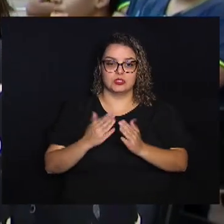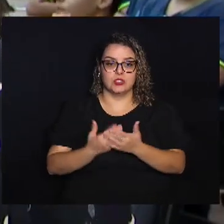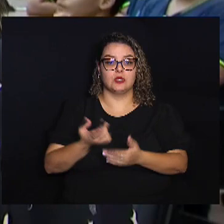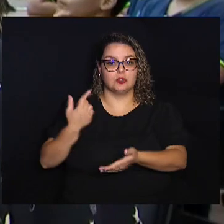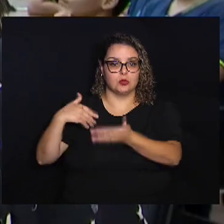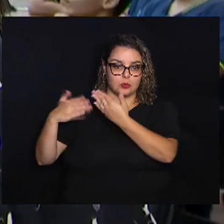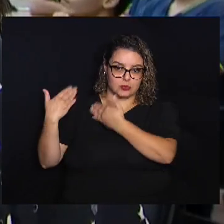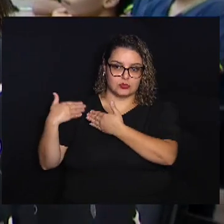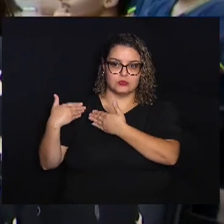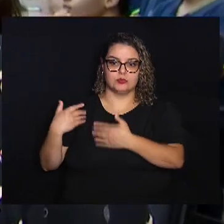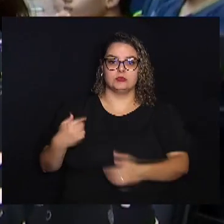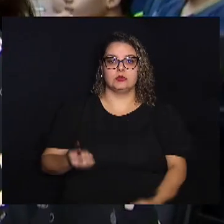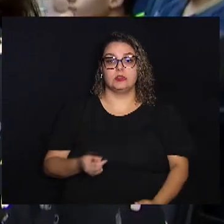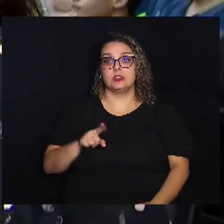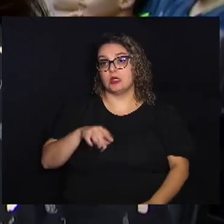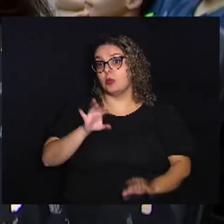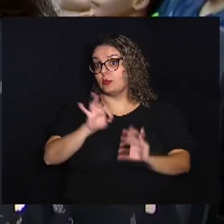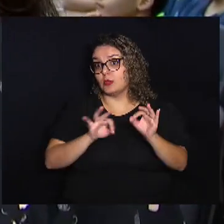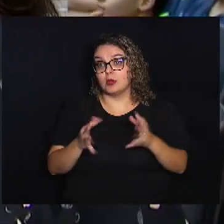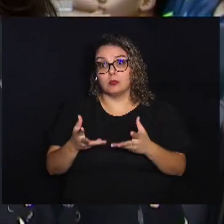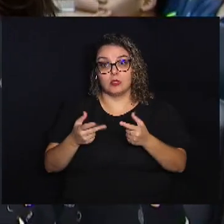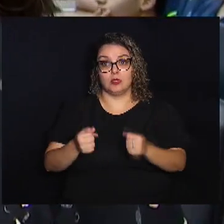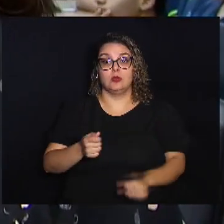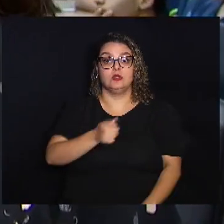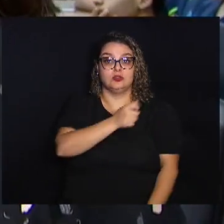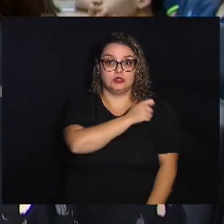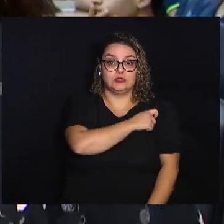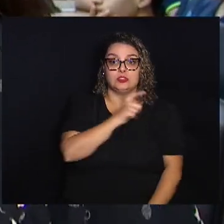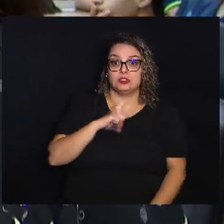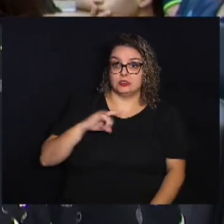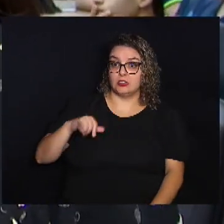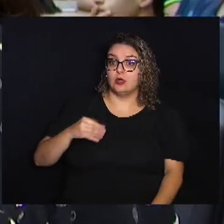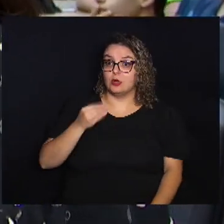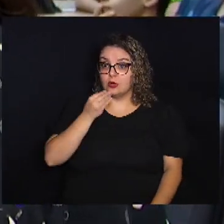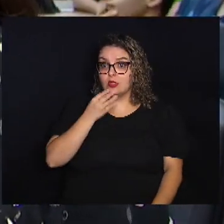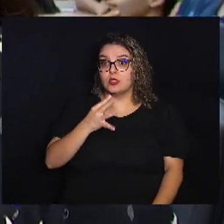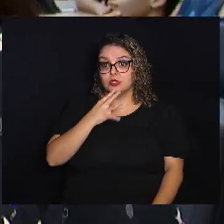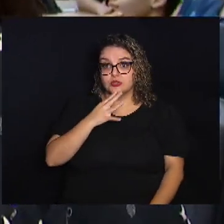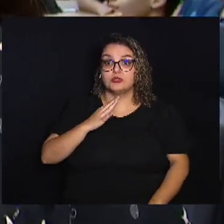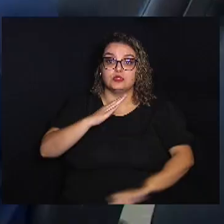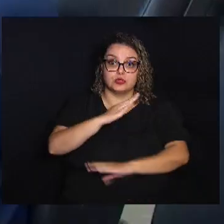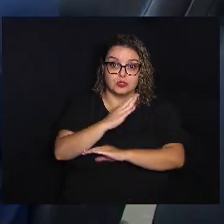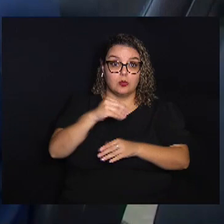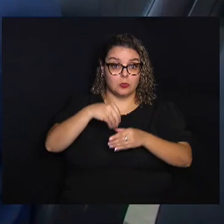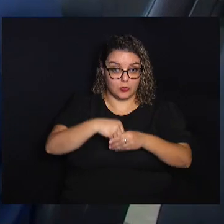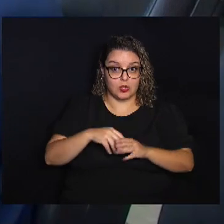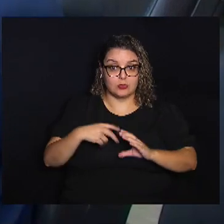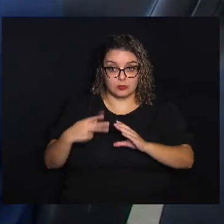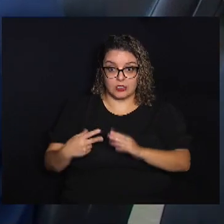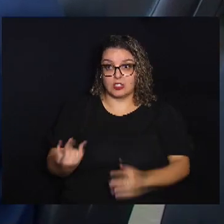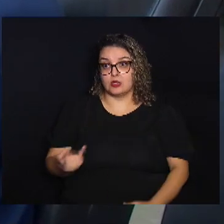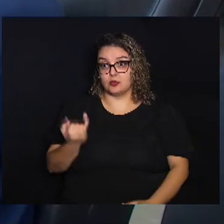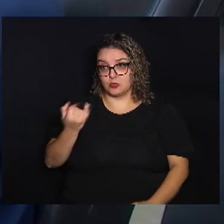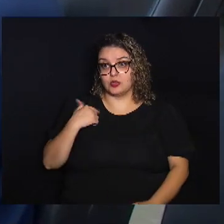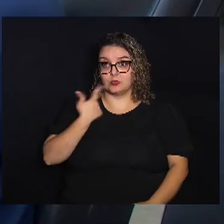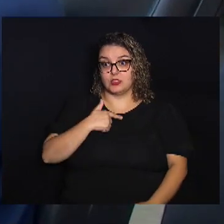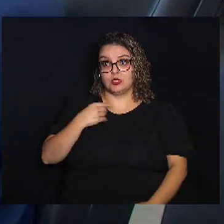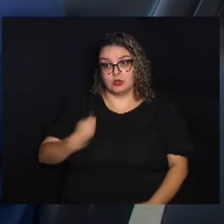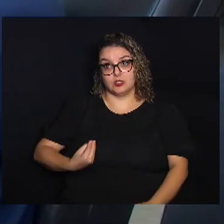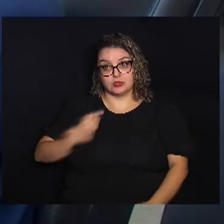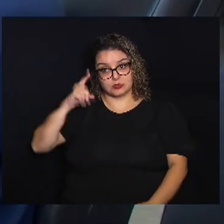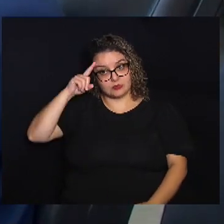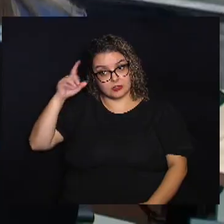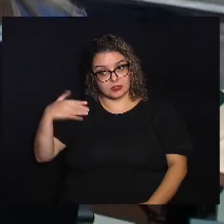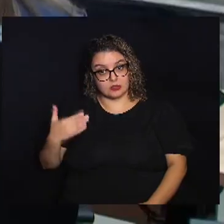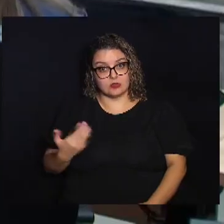E é um projeto Maravilhoso Porque os alunos Têm oportunidade De conhecer uma Câmara Por dentro E qual a importância Dela para a nossa vida Cotidiana